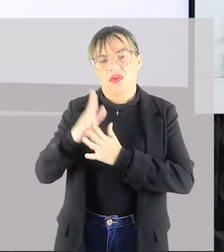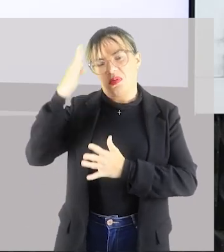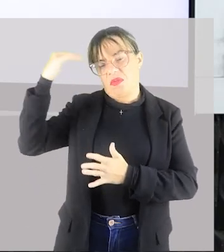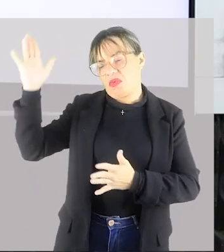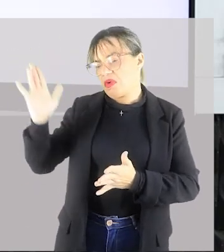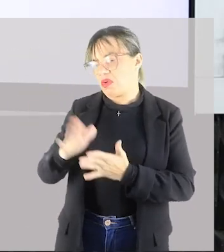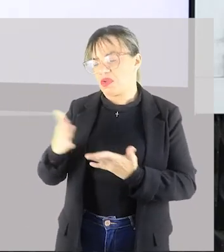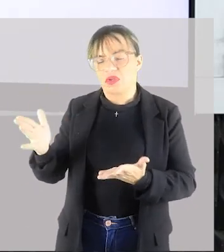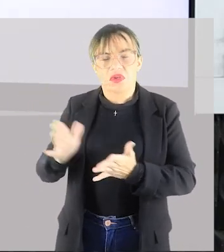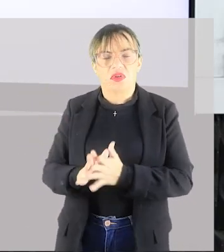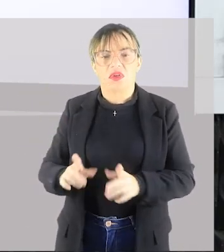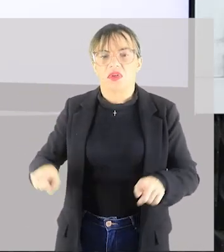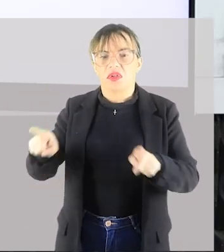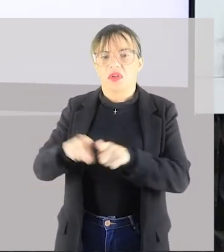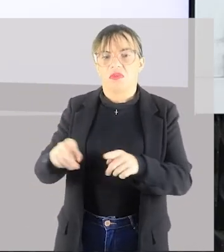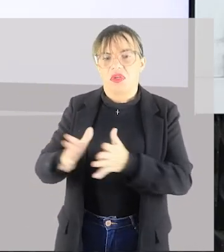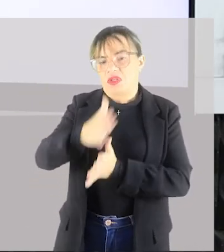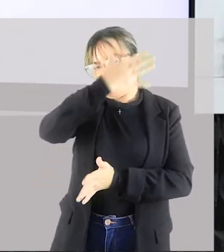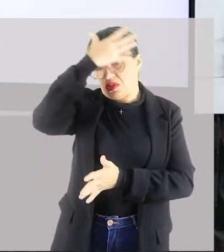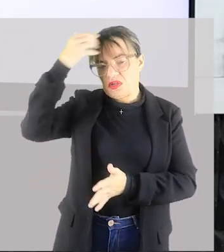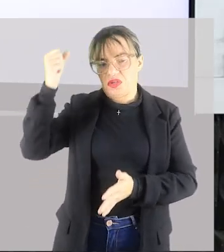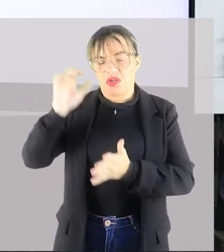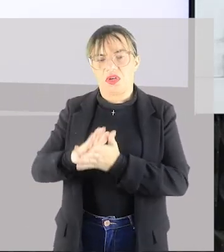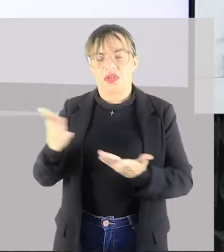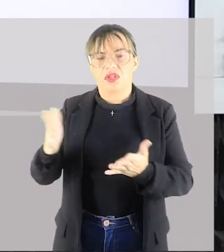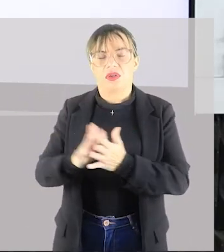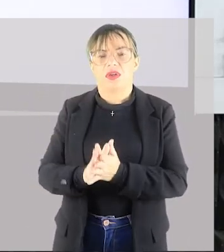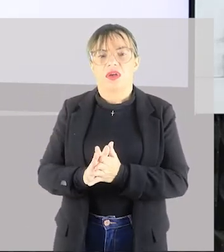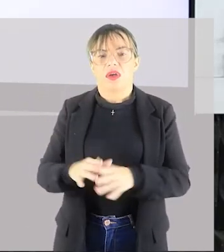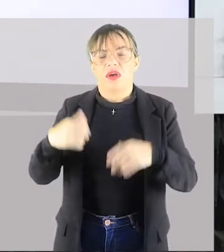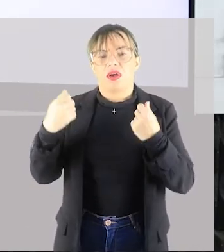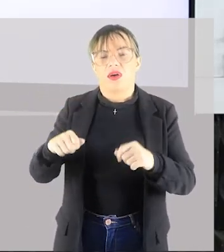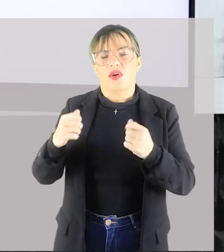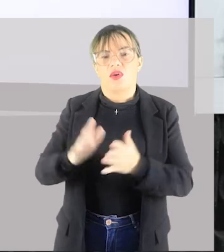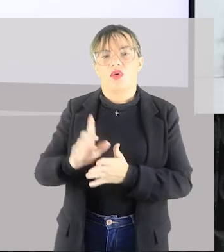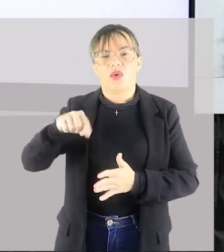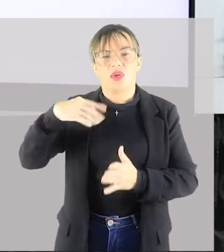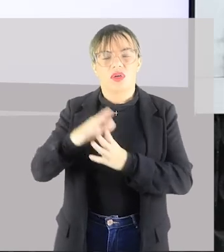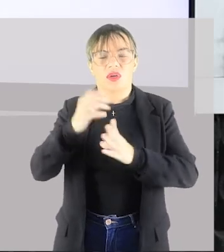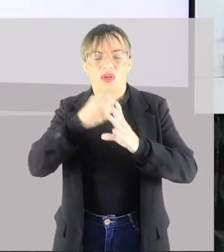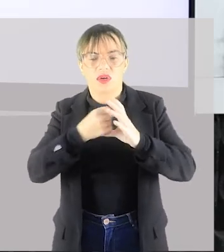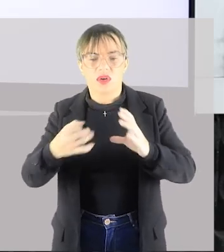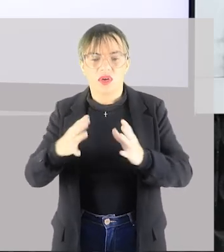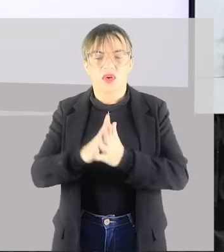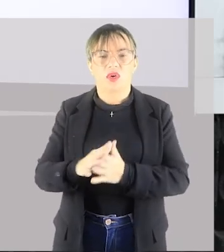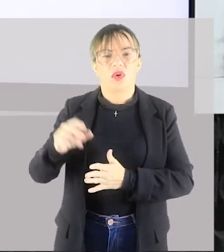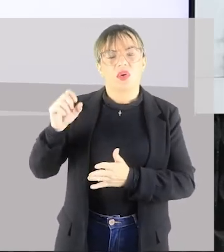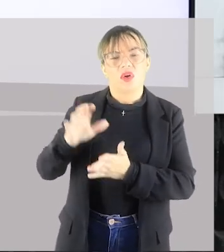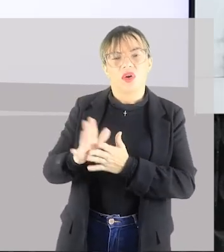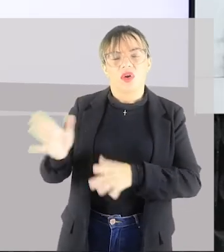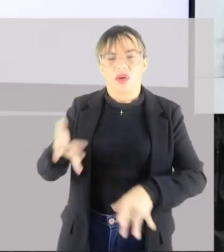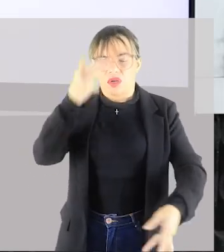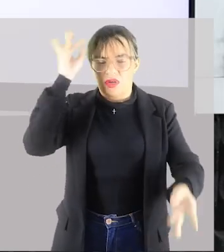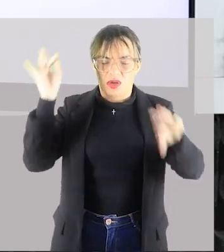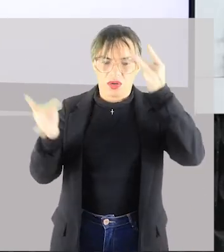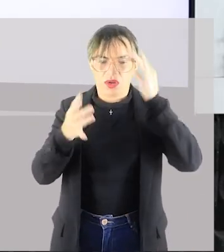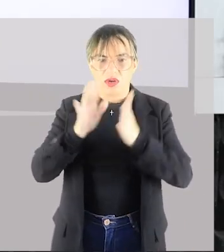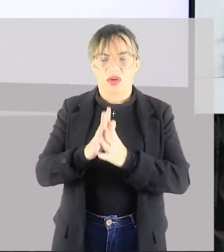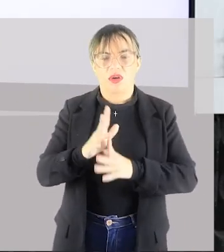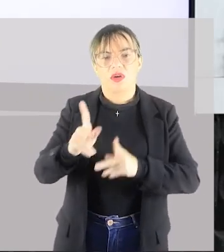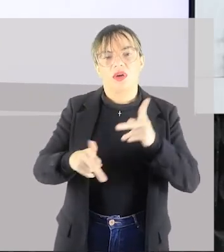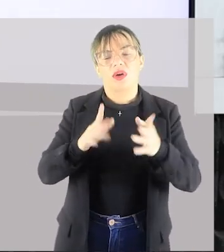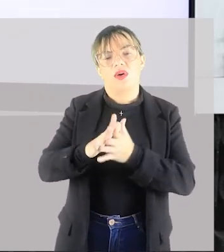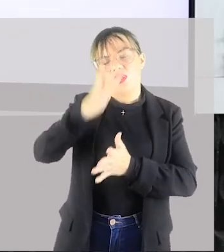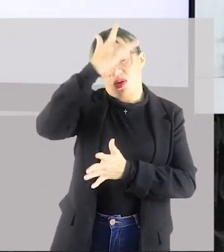outra dança, outro estilo, outros vícios para que o público se mantenha atraído, para que o